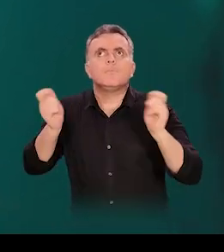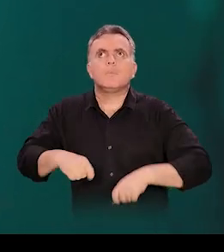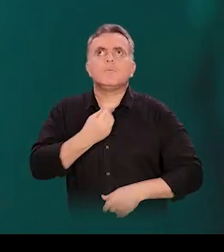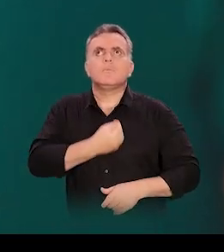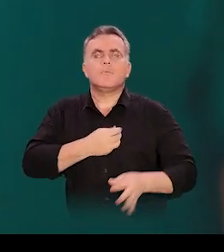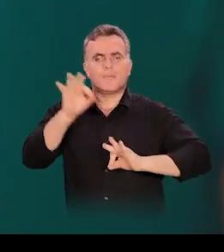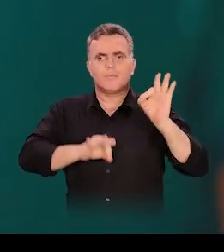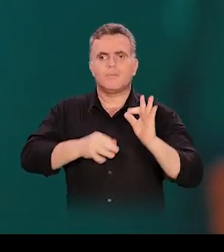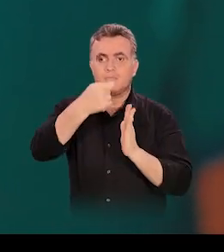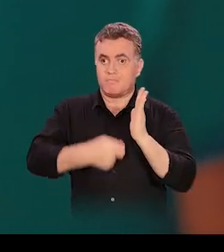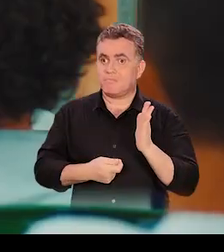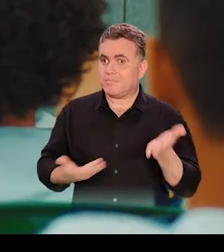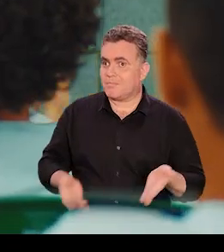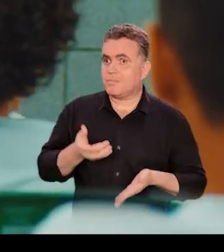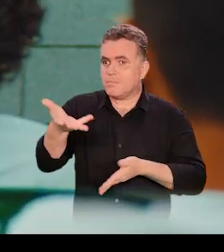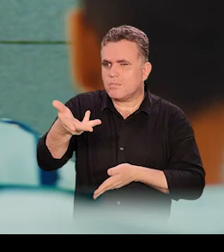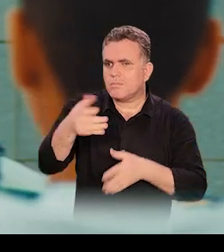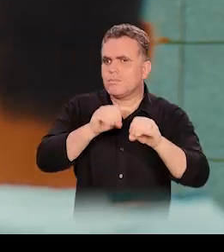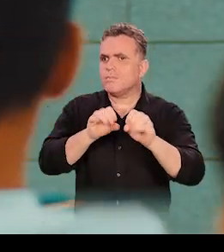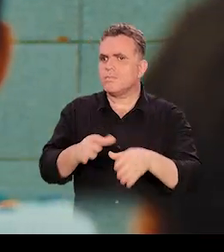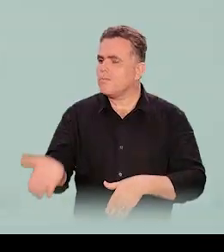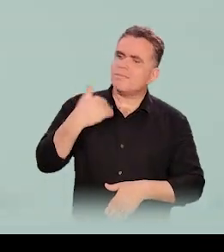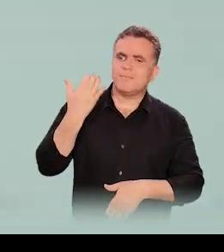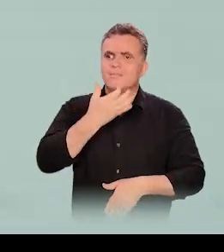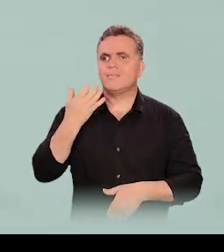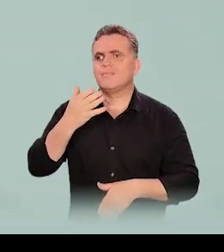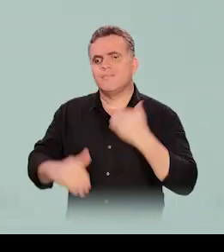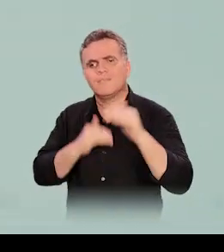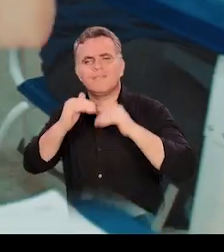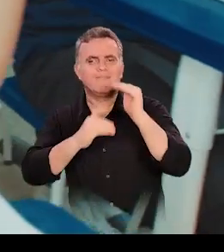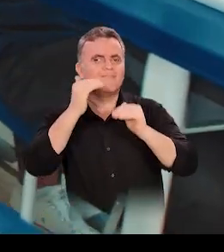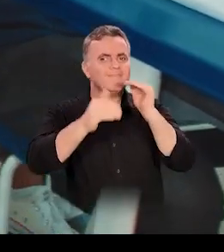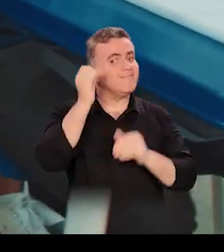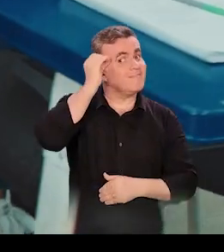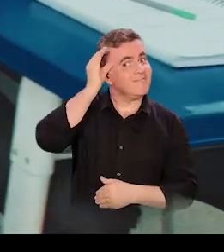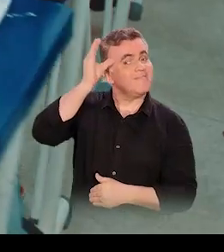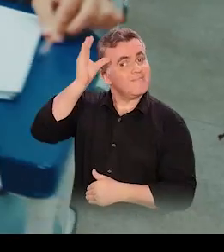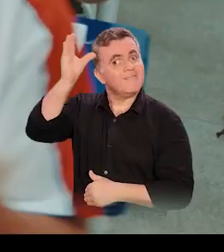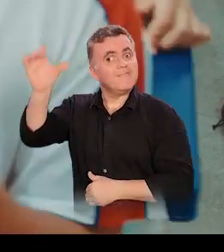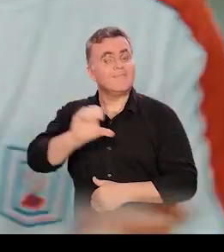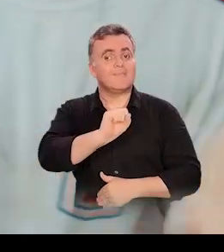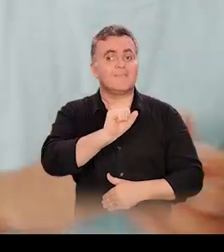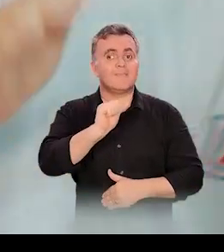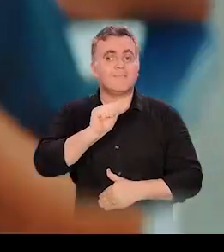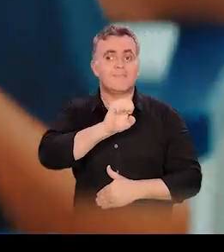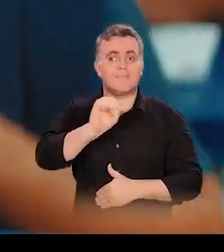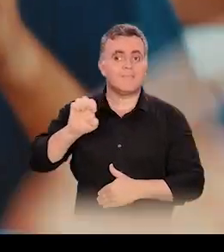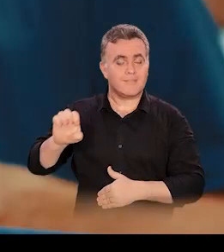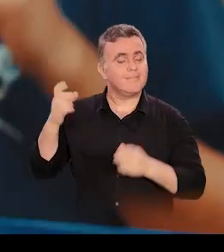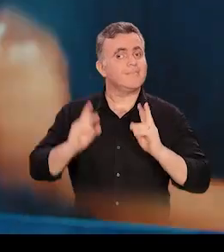cabeça e a caneta na mão. Quer qualidade no ensino? Cante este refrão. Pra crescer, pra evoluir,